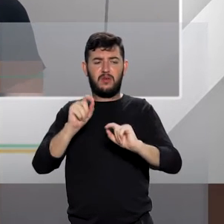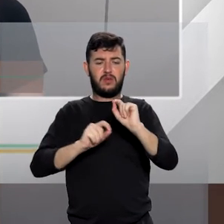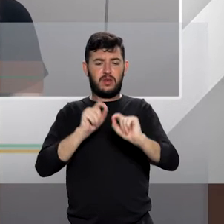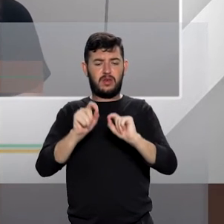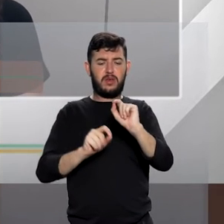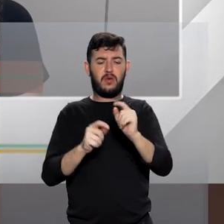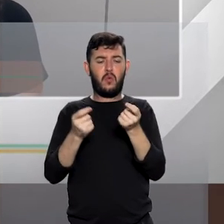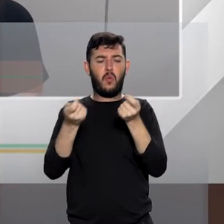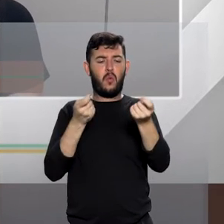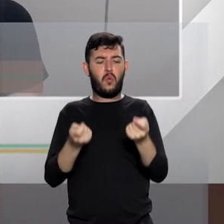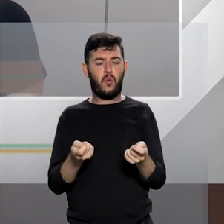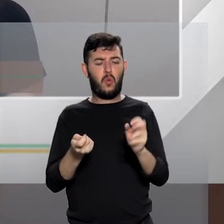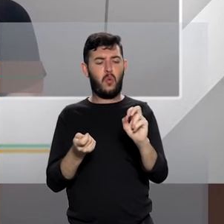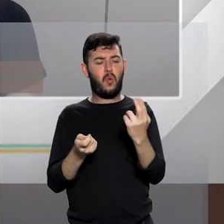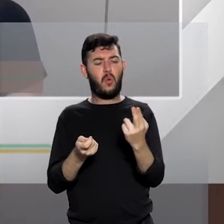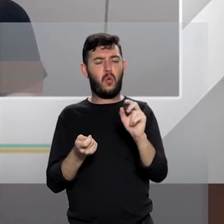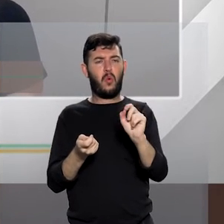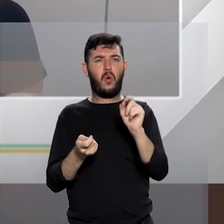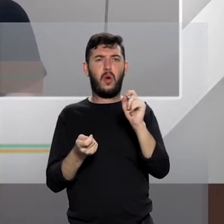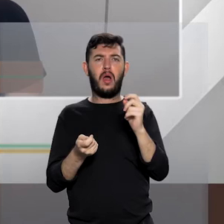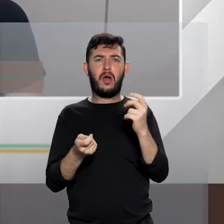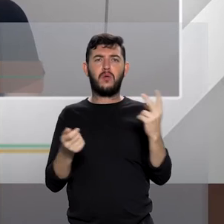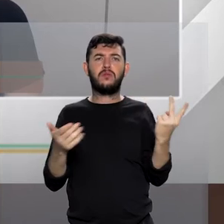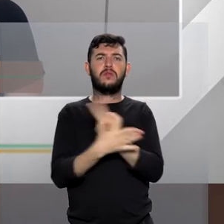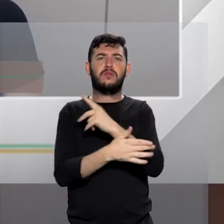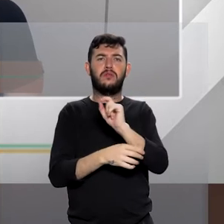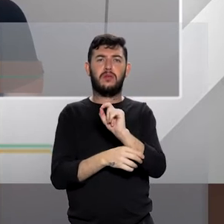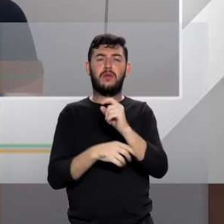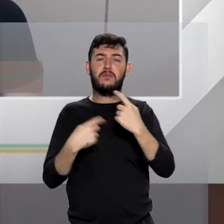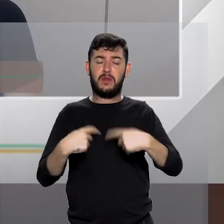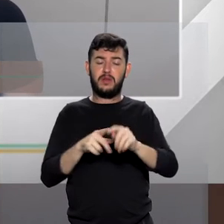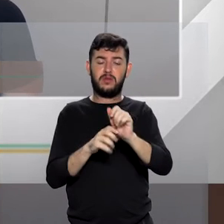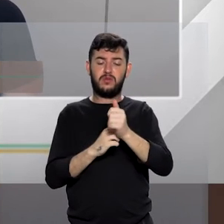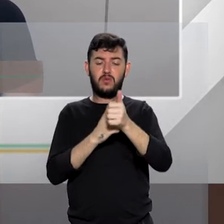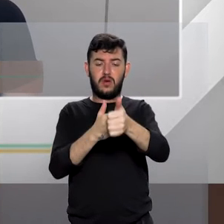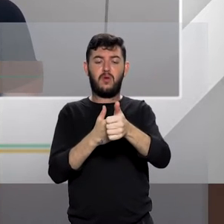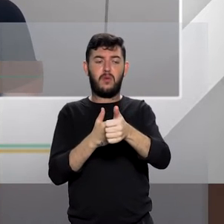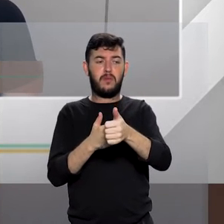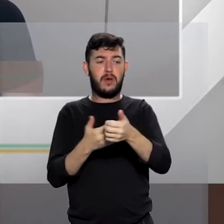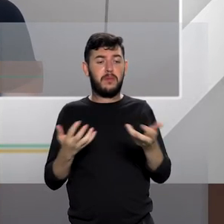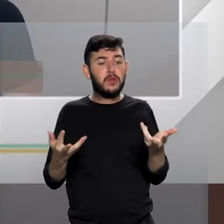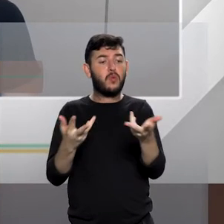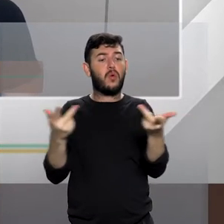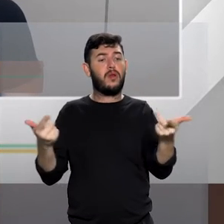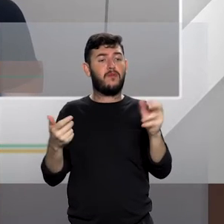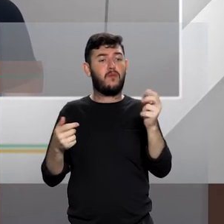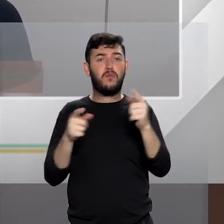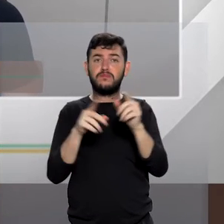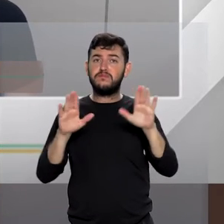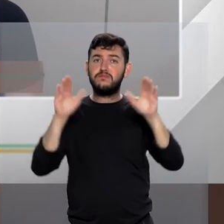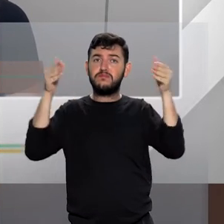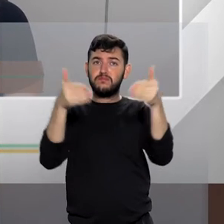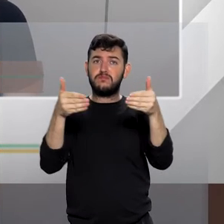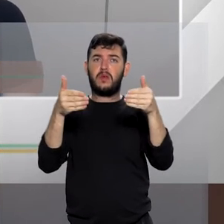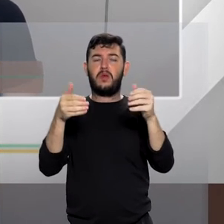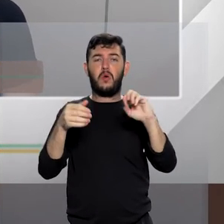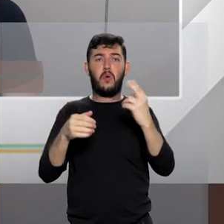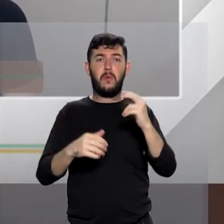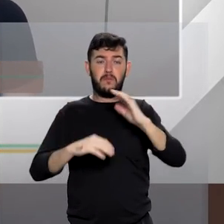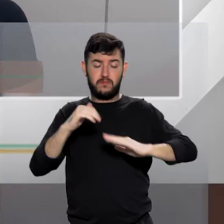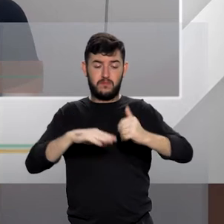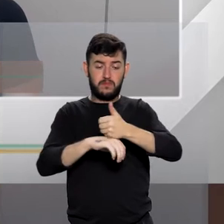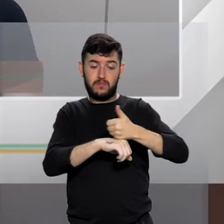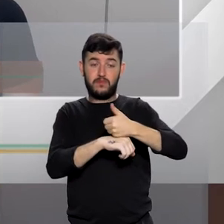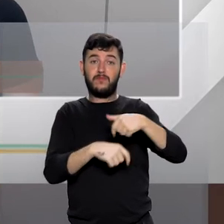certas tendências que precisam, na verdade, ter um acompanhamento qualificado, específico, especializado.